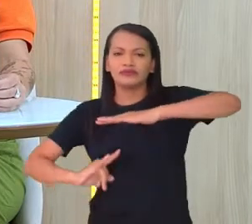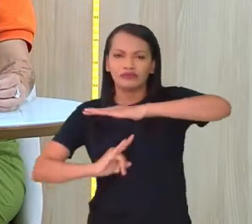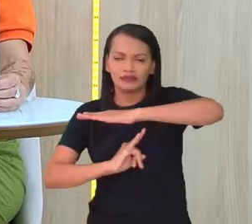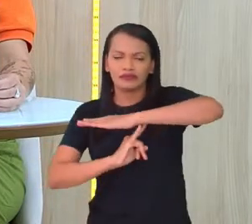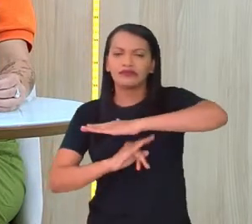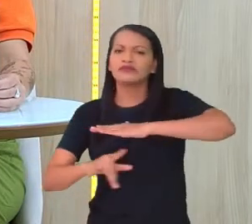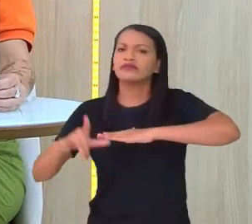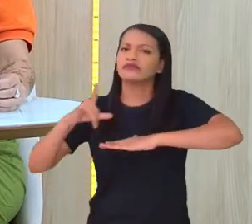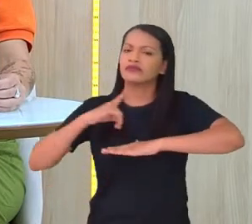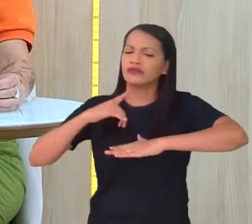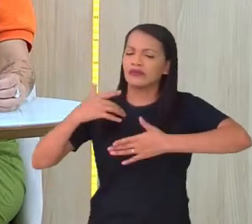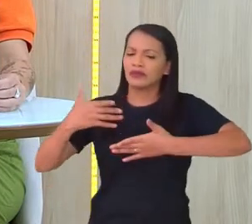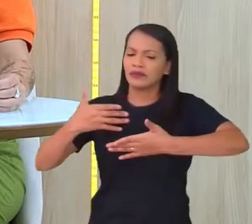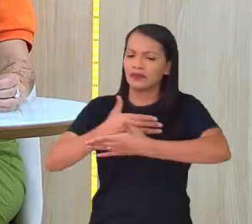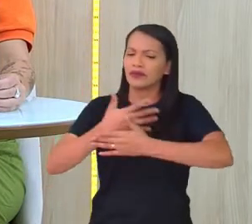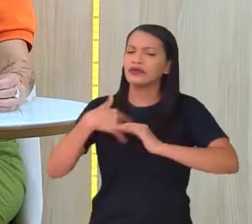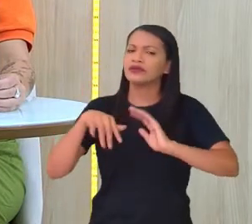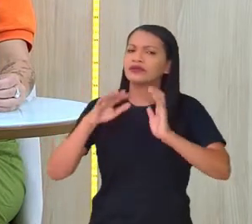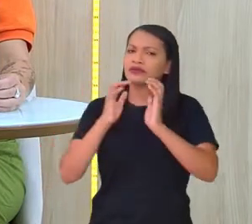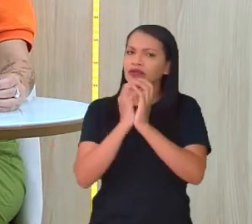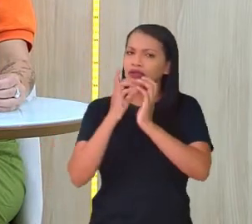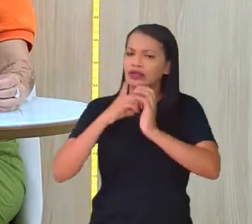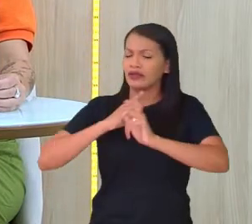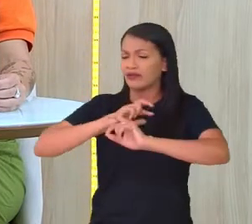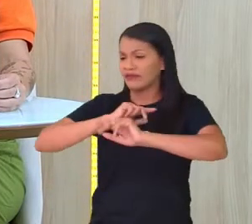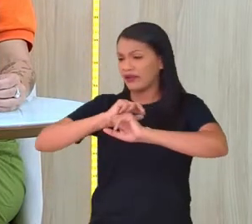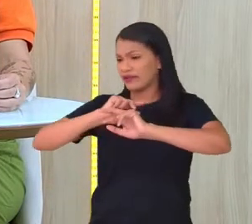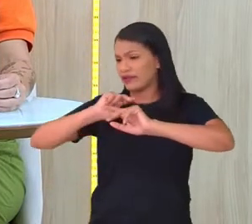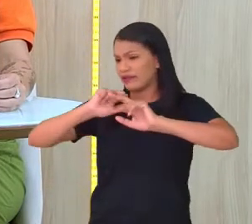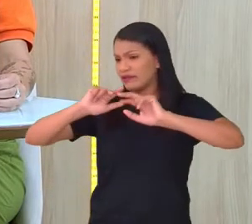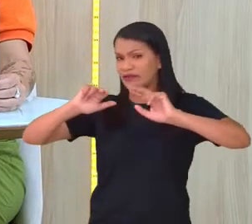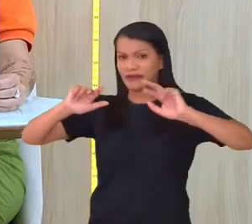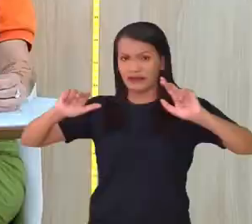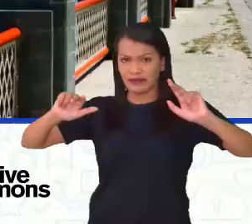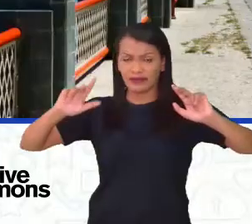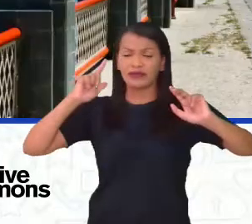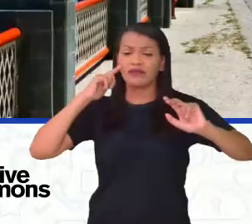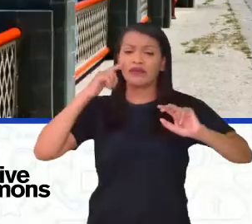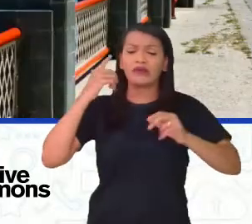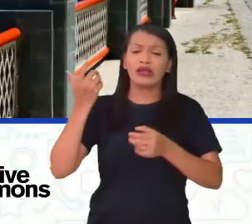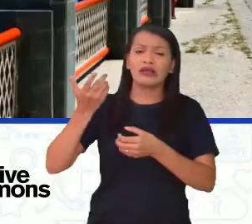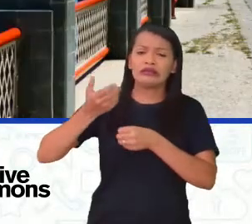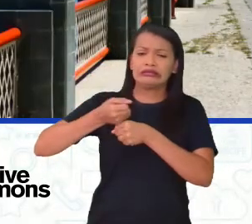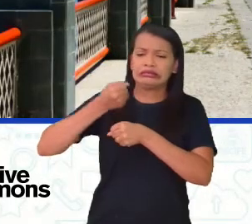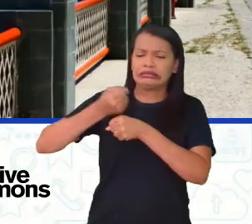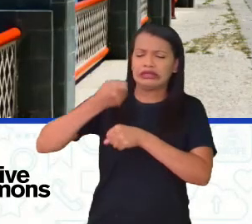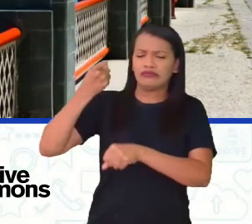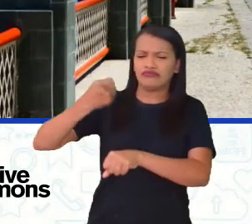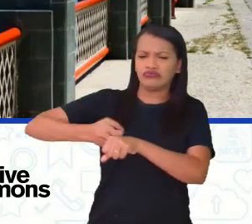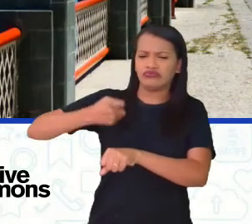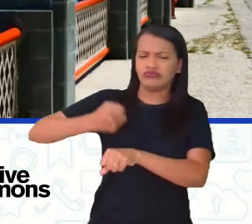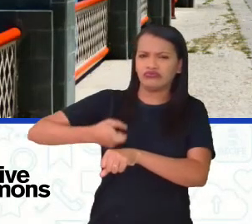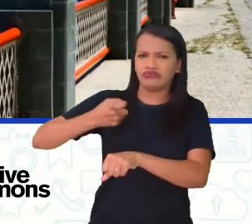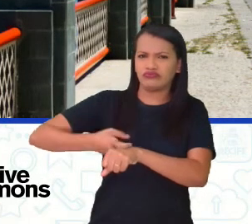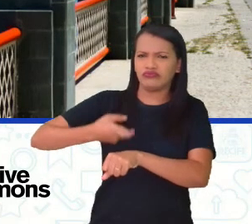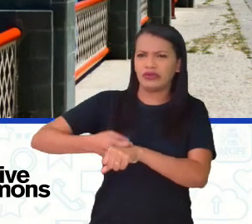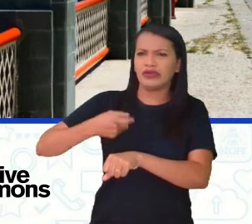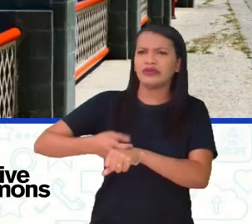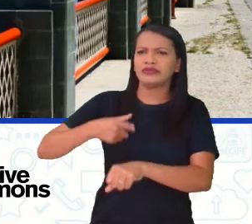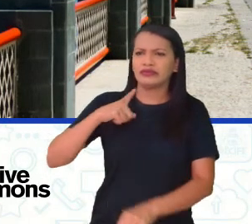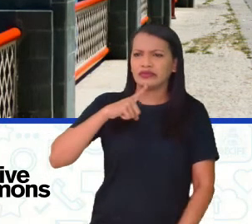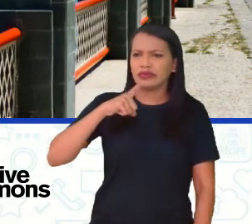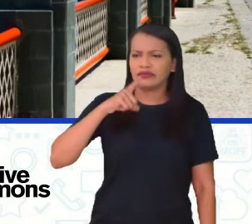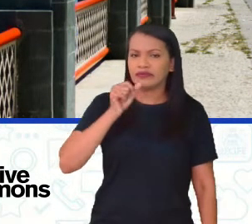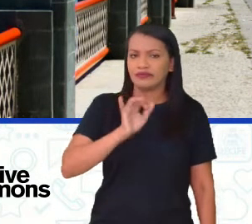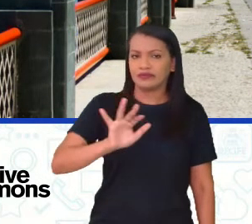Recife, tem muita ponta, não professora? Tem, bastante. Você vê que são pontos mais com cimentos, concretos, tem até imagem aí, você